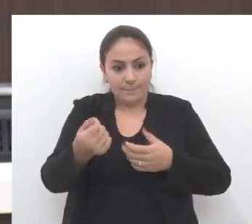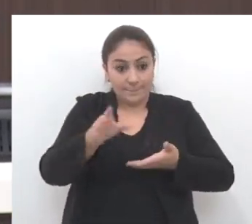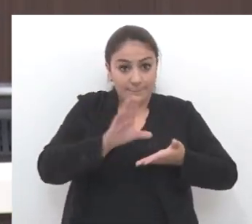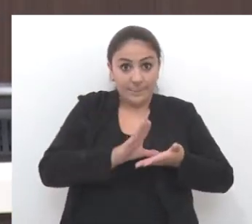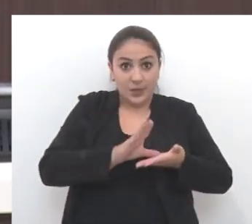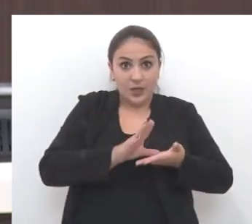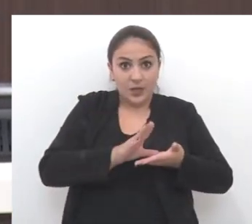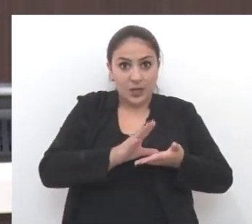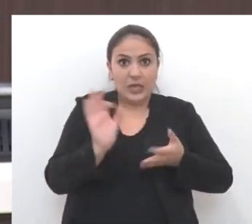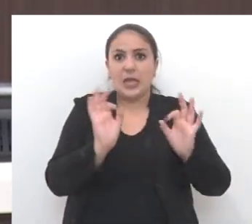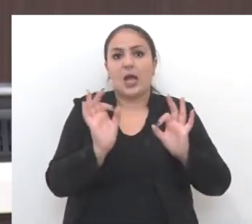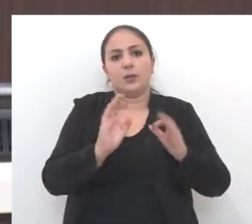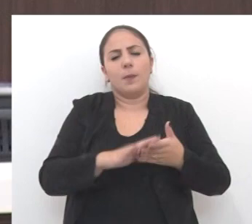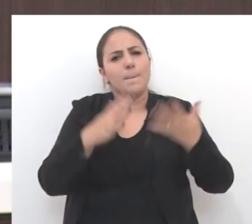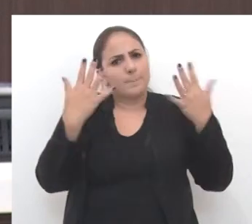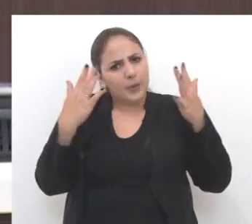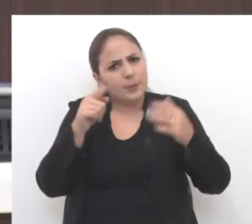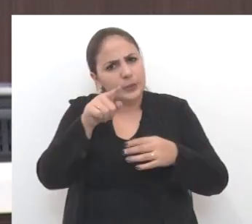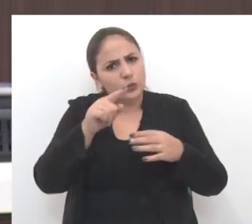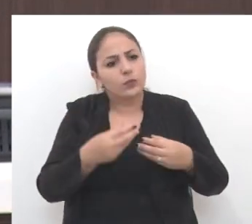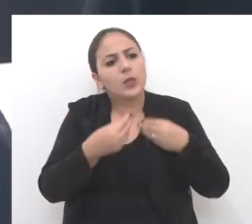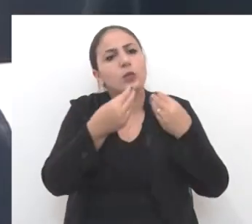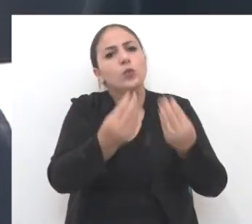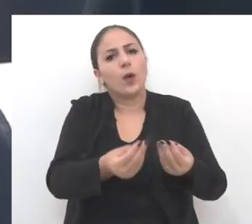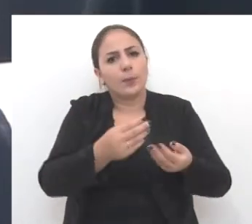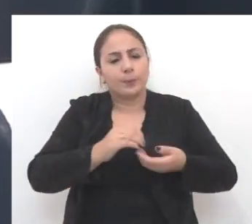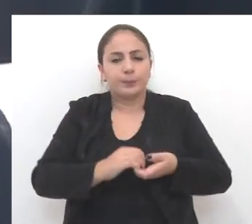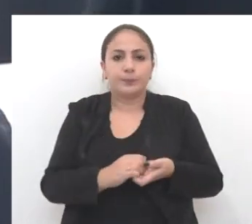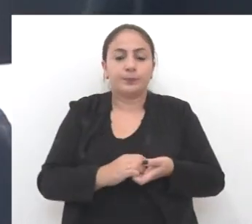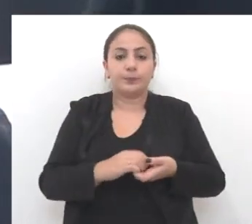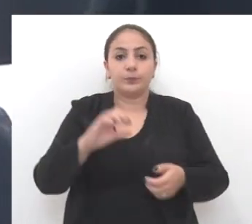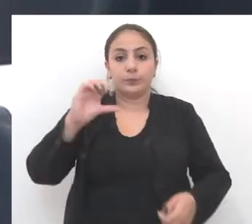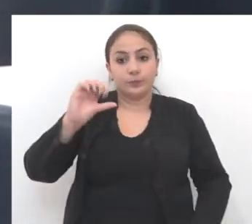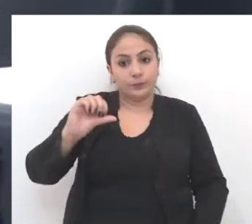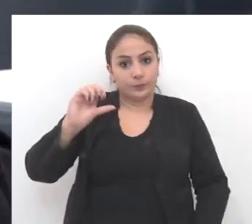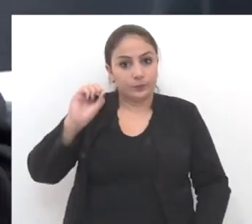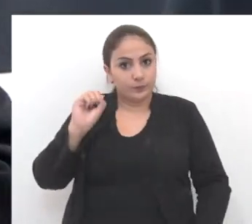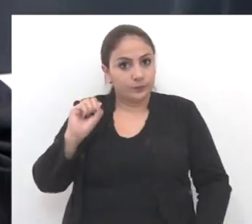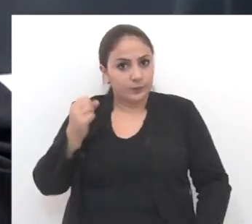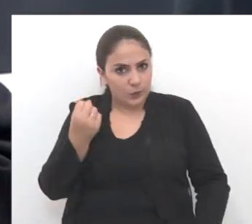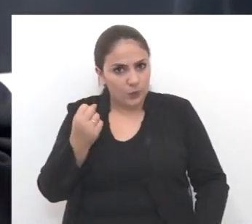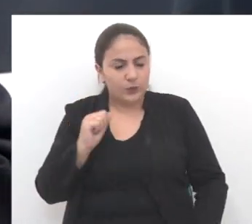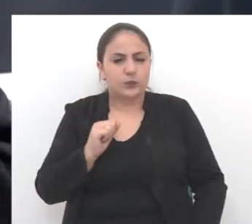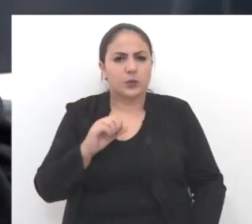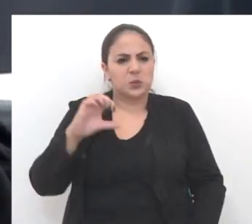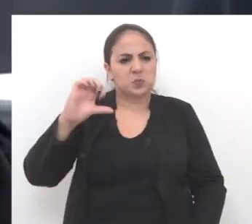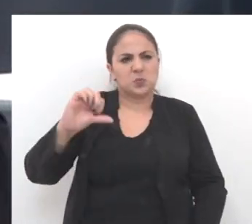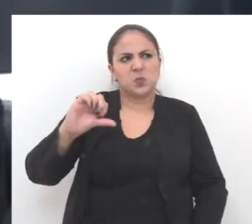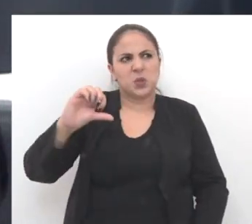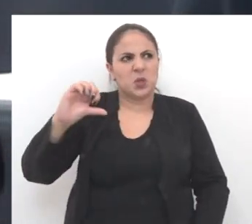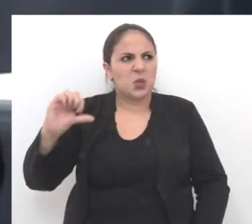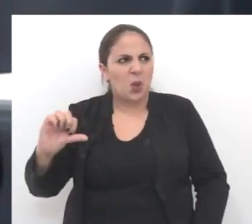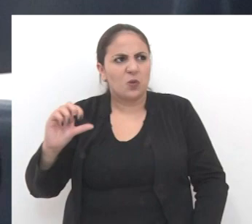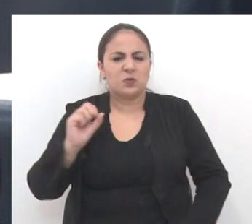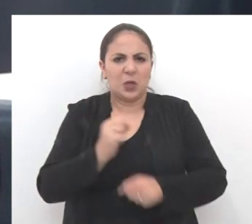Então, parabéns por vossa excelência que vai doar. 98, 99,